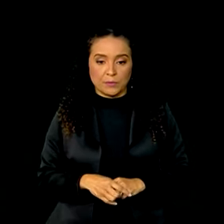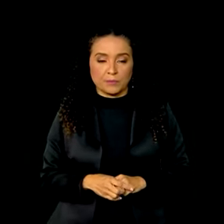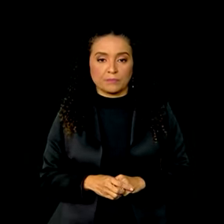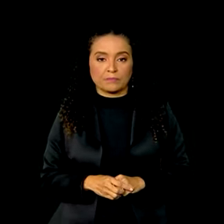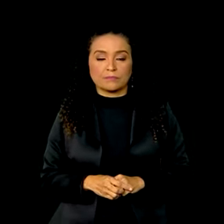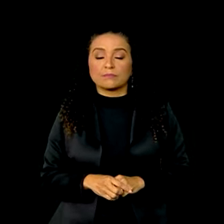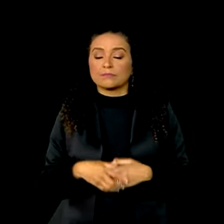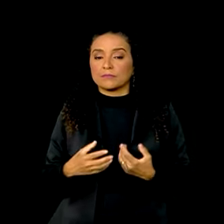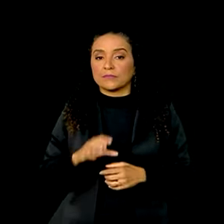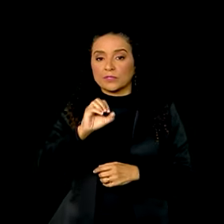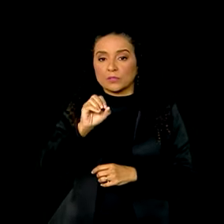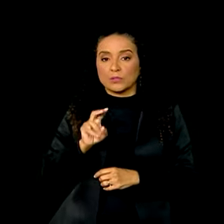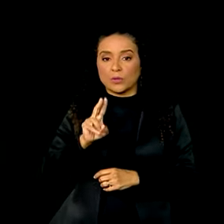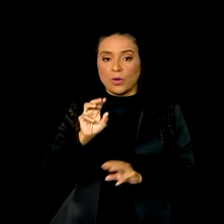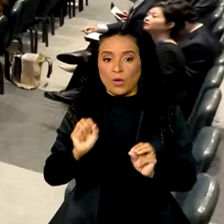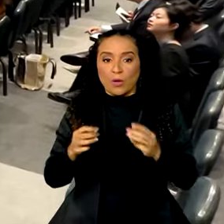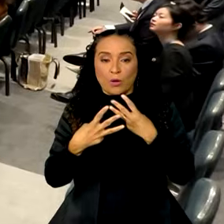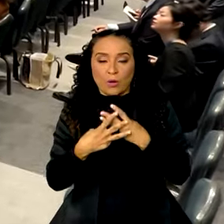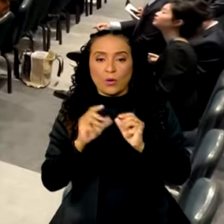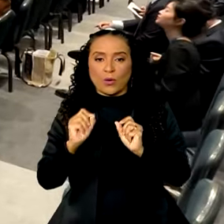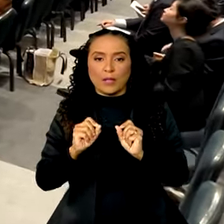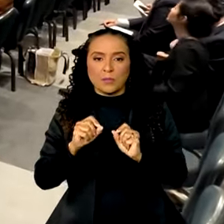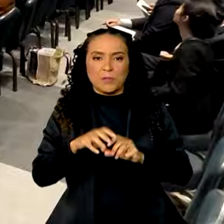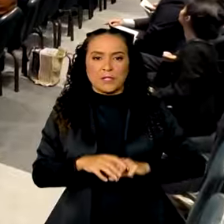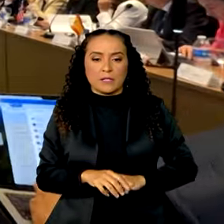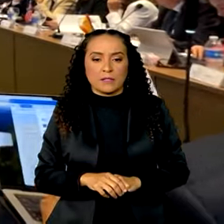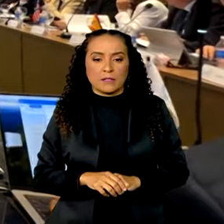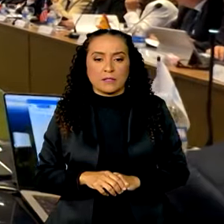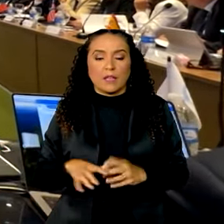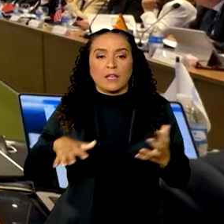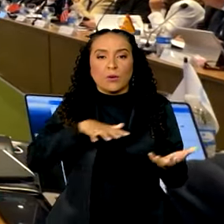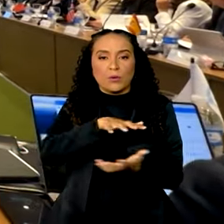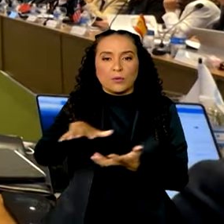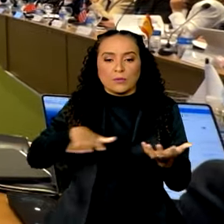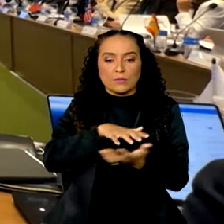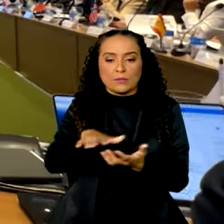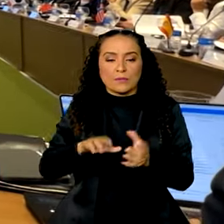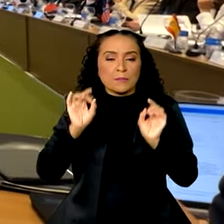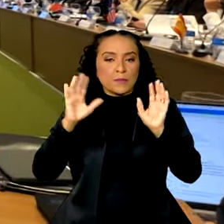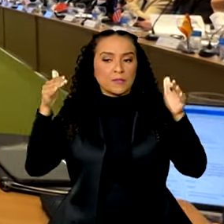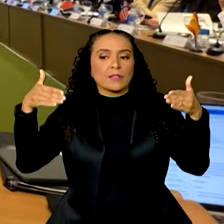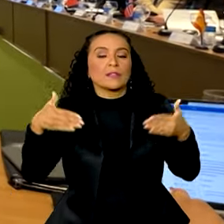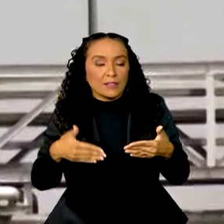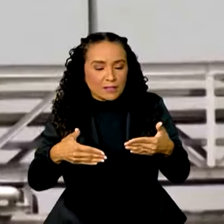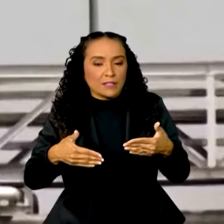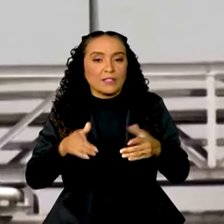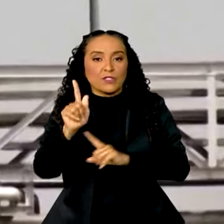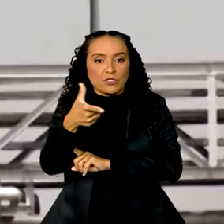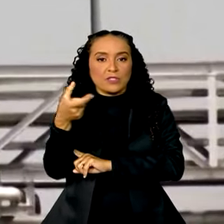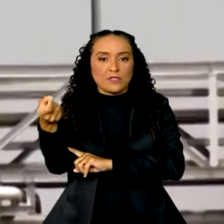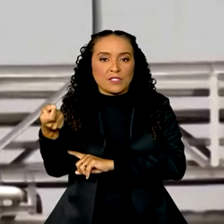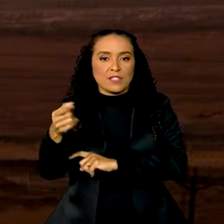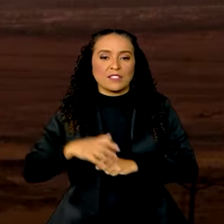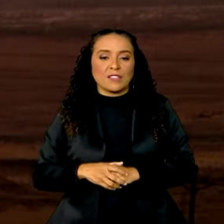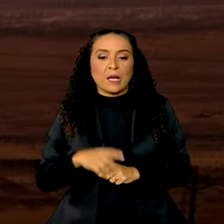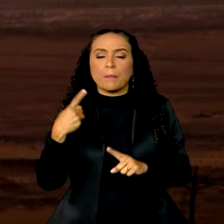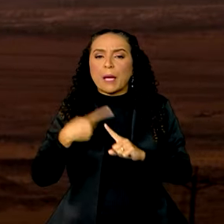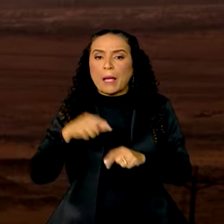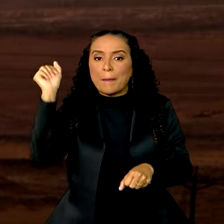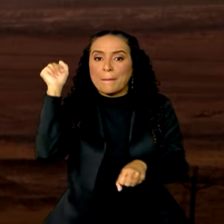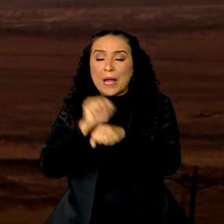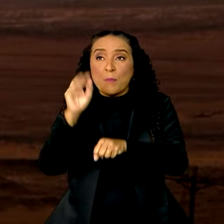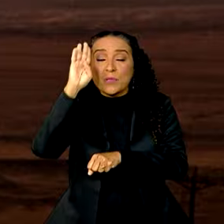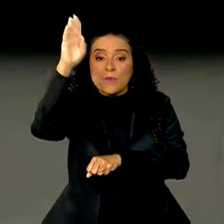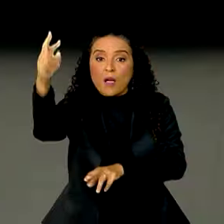Segundo a ONU, isso requer uma mobilização global liderada especialmente pelo G20 para paralisar o